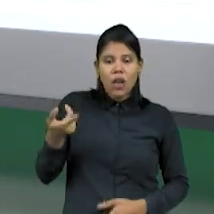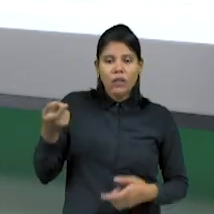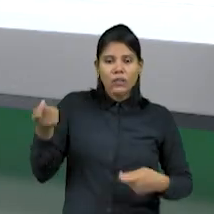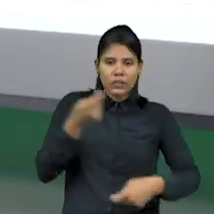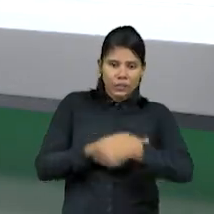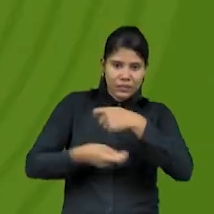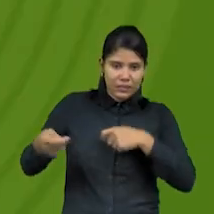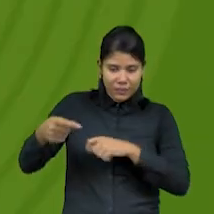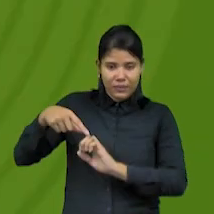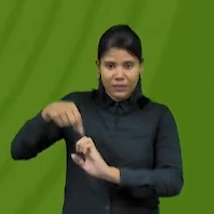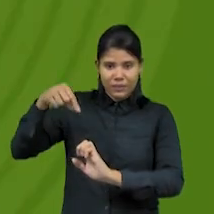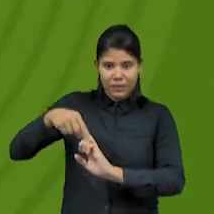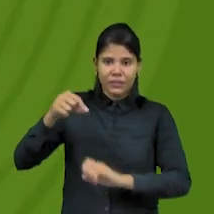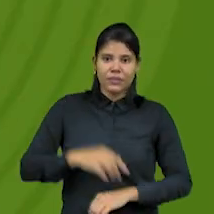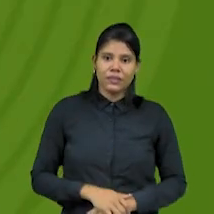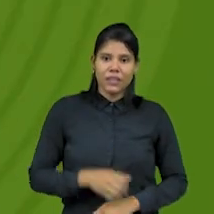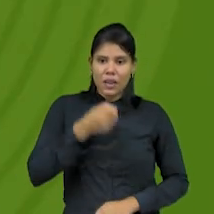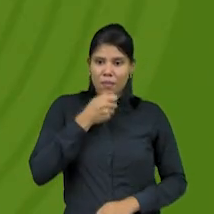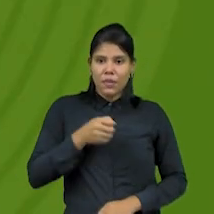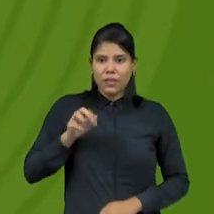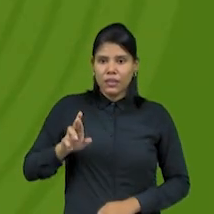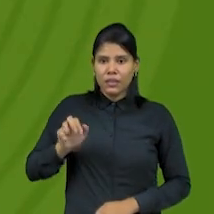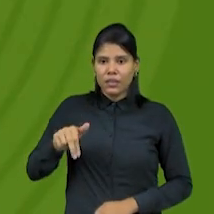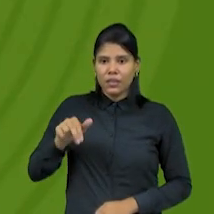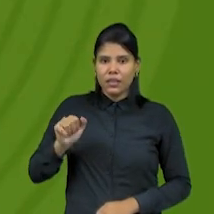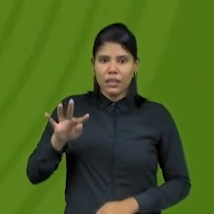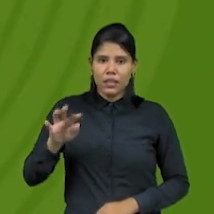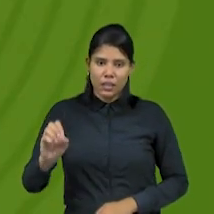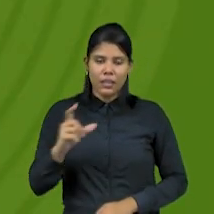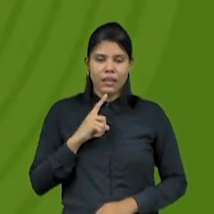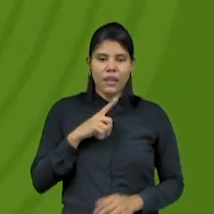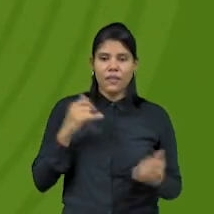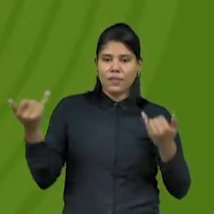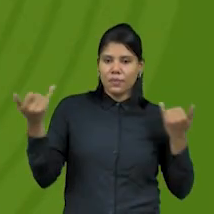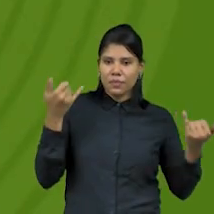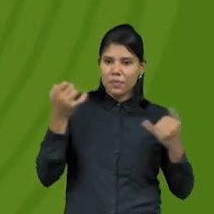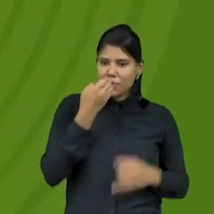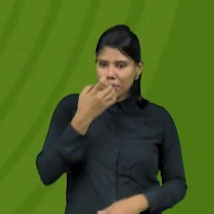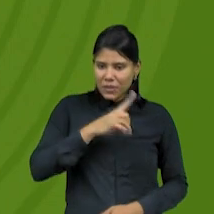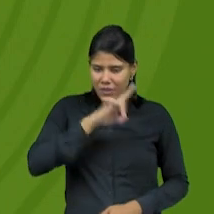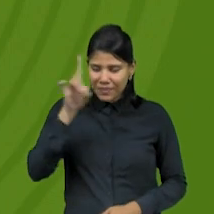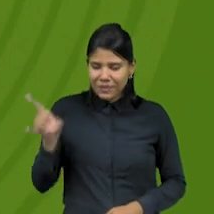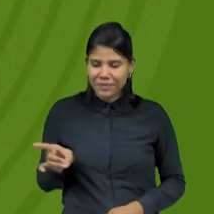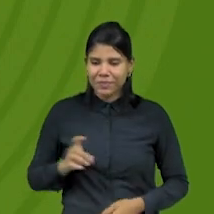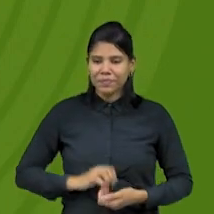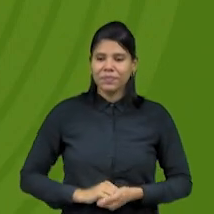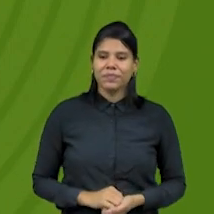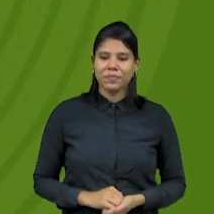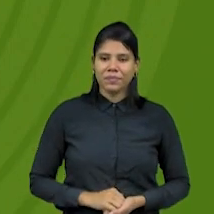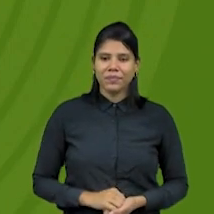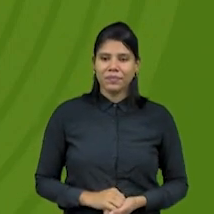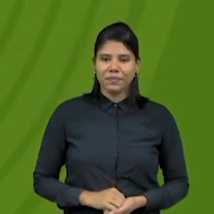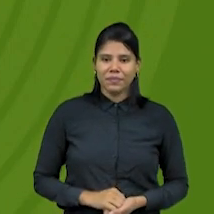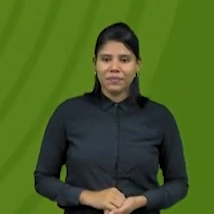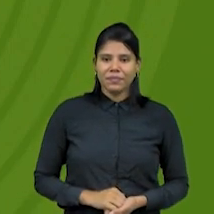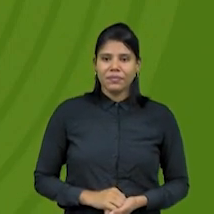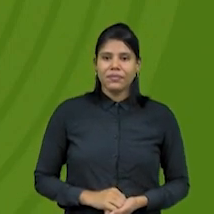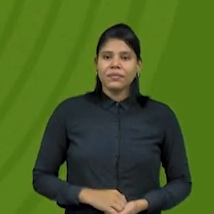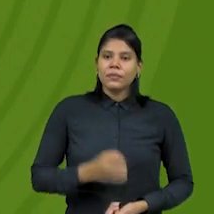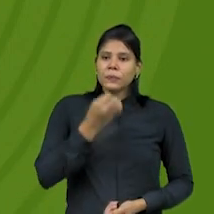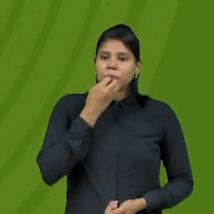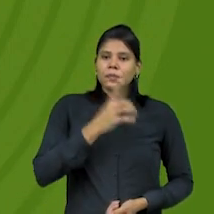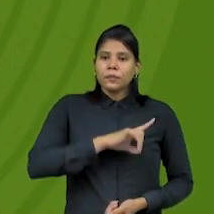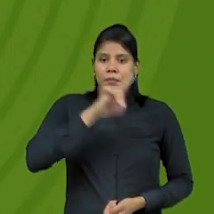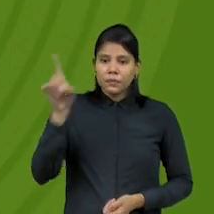repórter Renato Abreu tem mais informações sobre o evento. Bom dia, Renato. Bom dia, Aline. Bom dia a